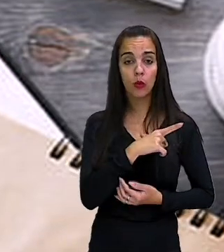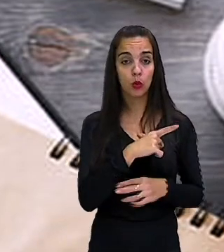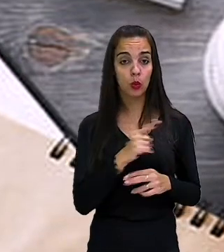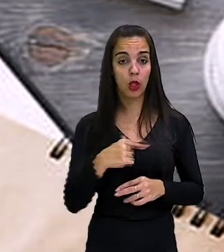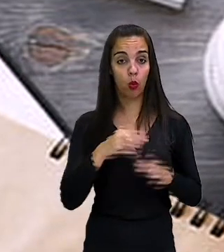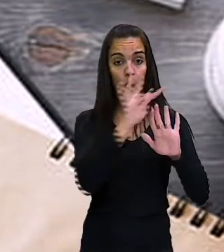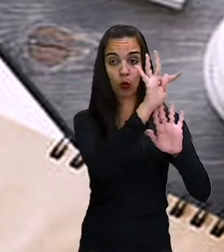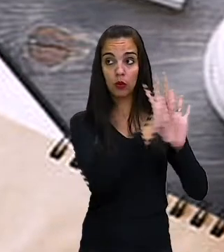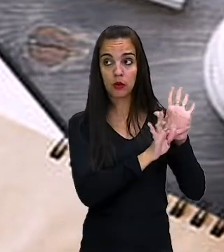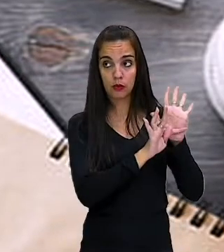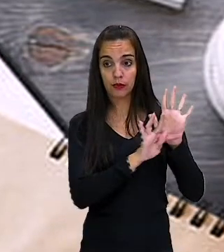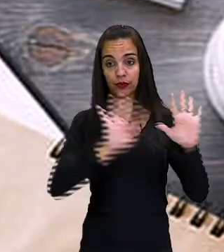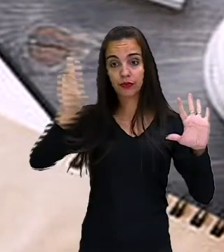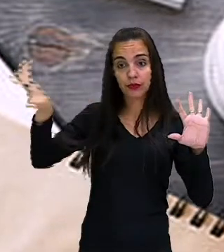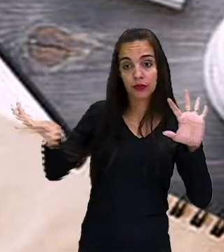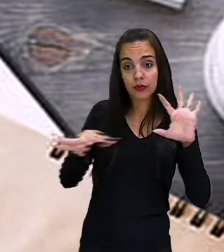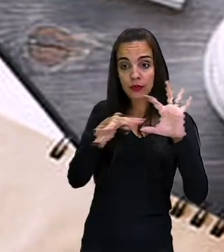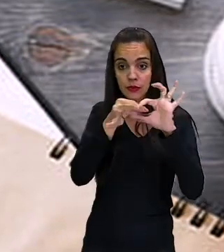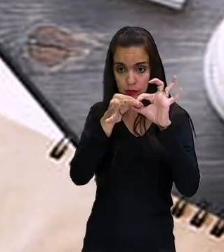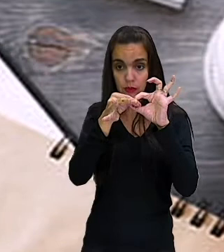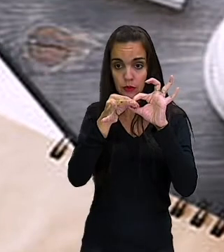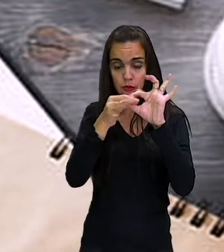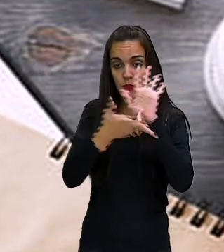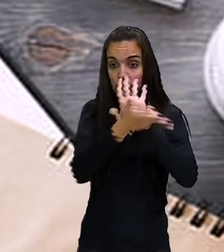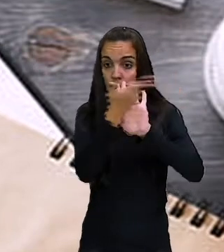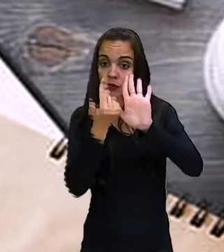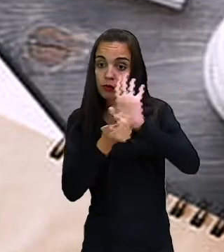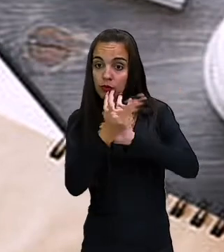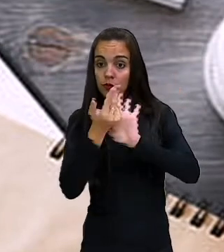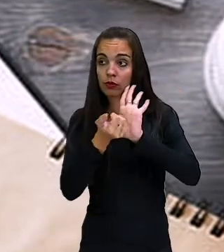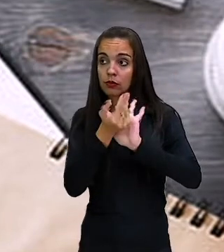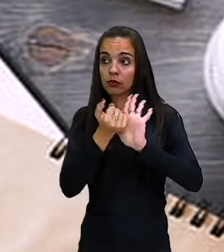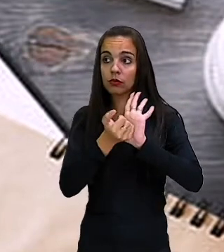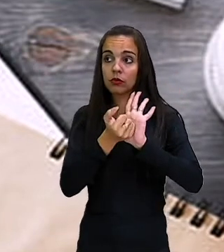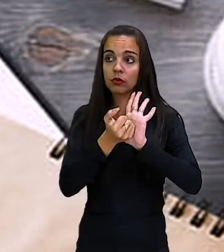e a figura e a imagem ali